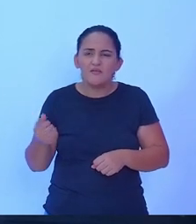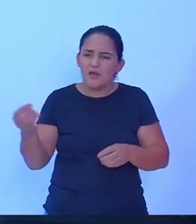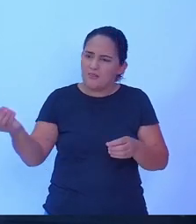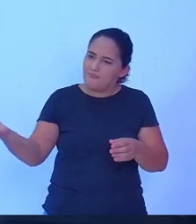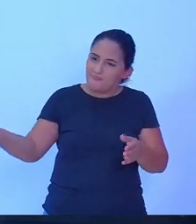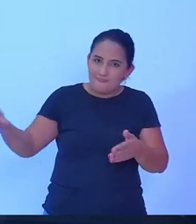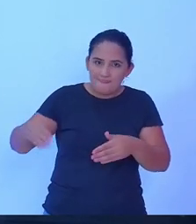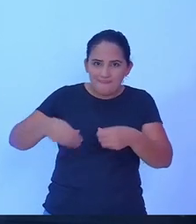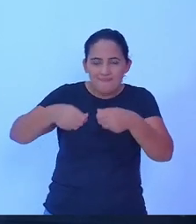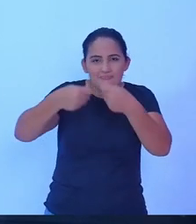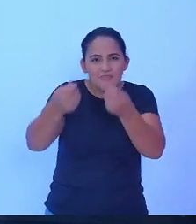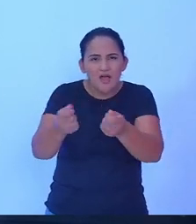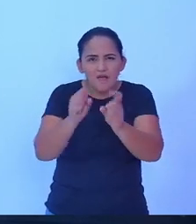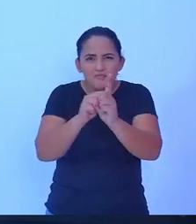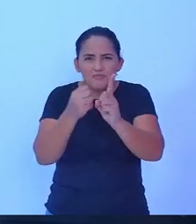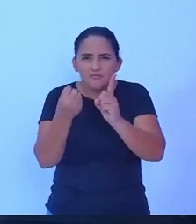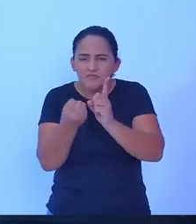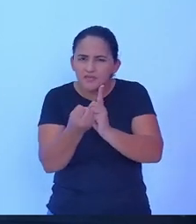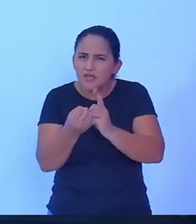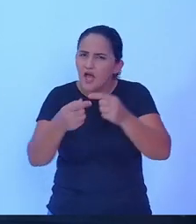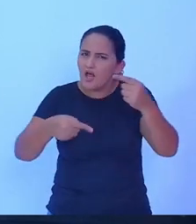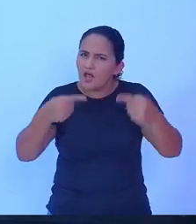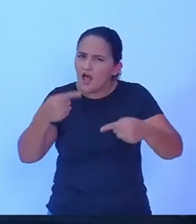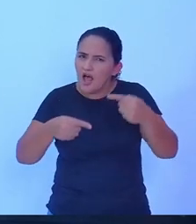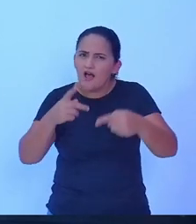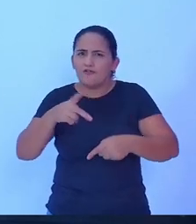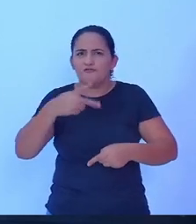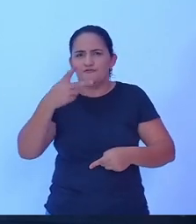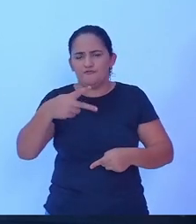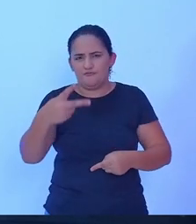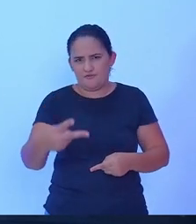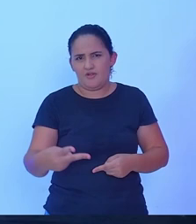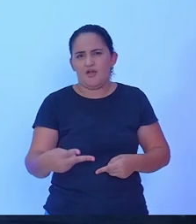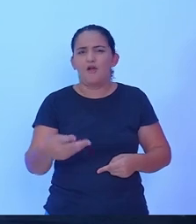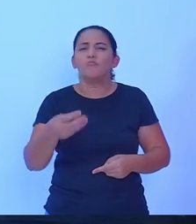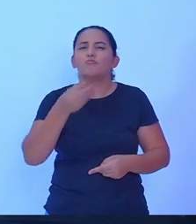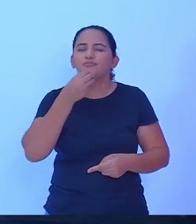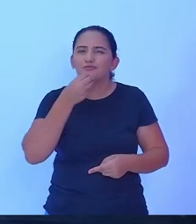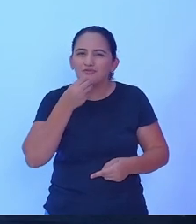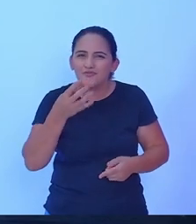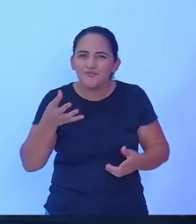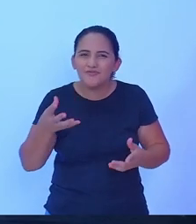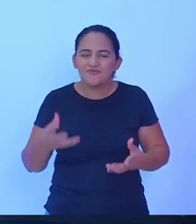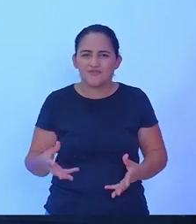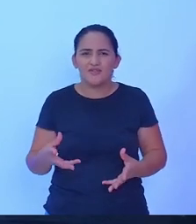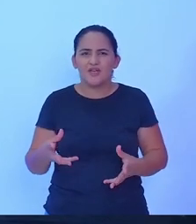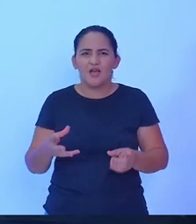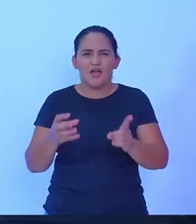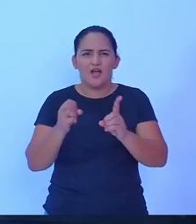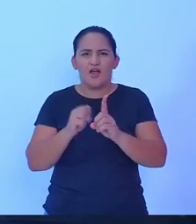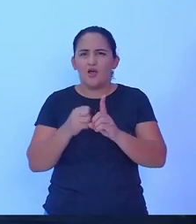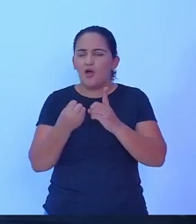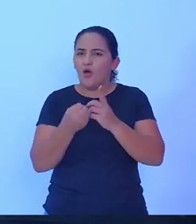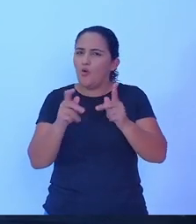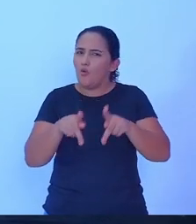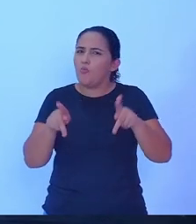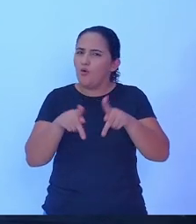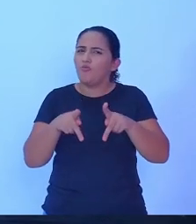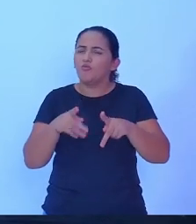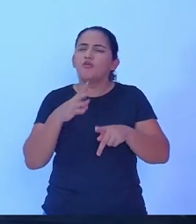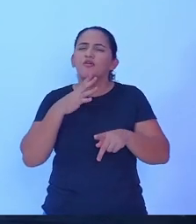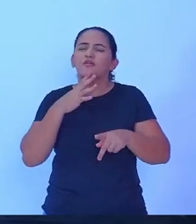saber debater saber falar e com isso dar oportunidade para a nossa população saber quem somos nós